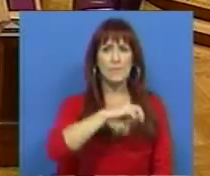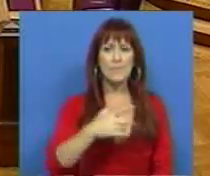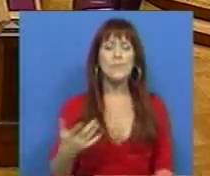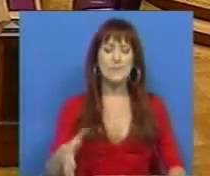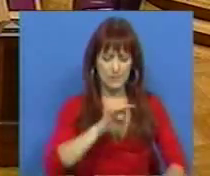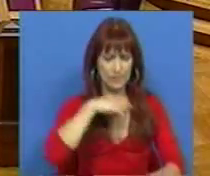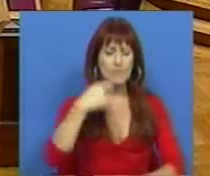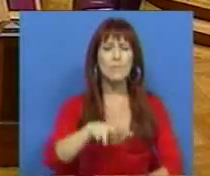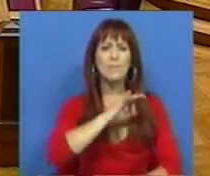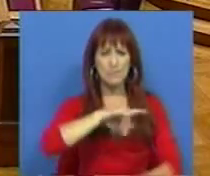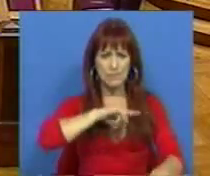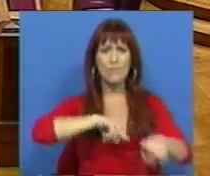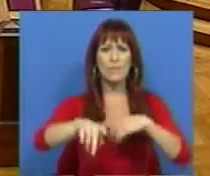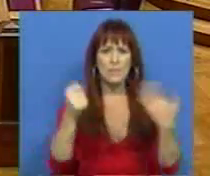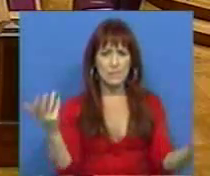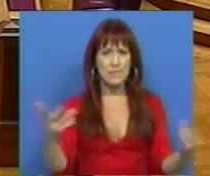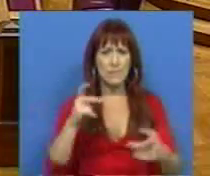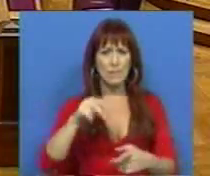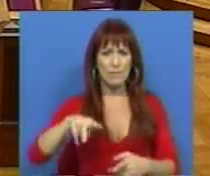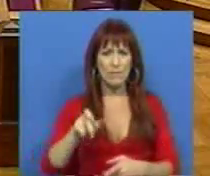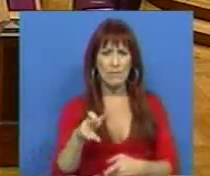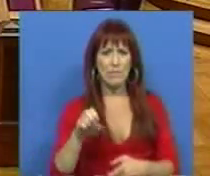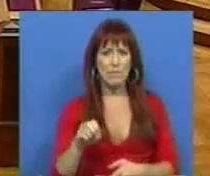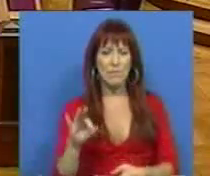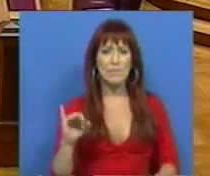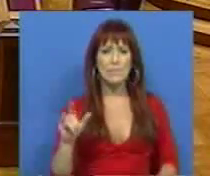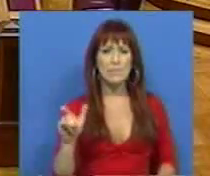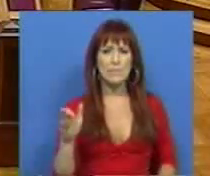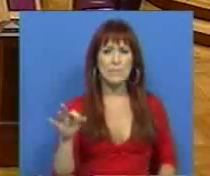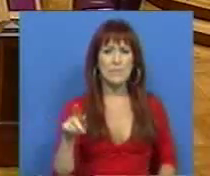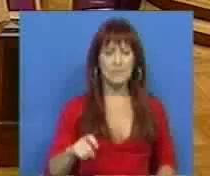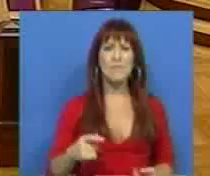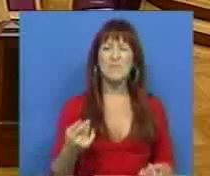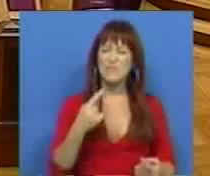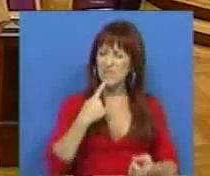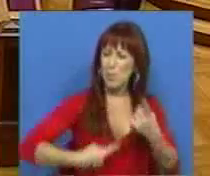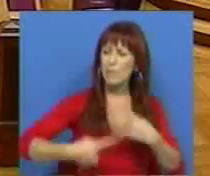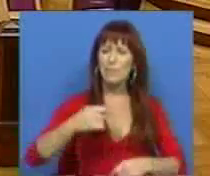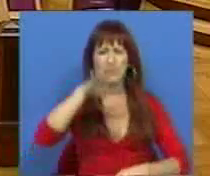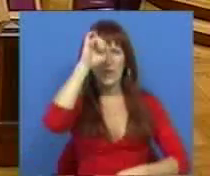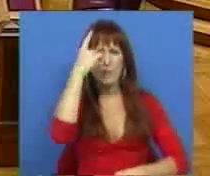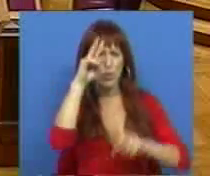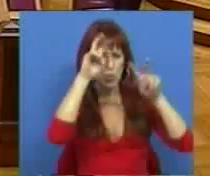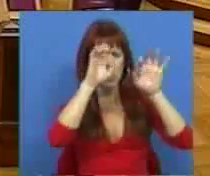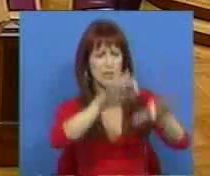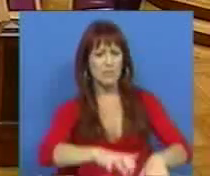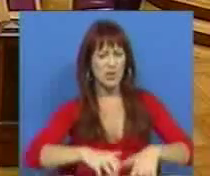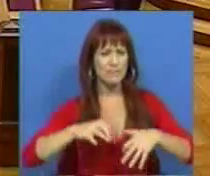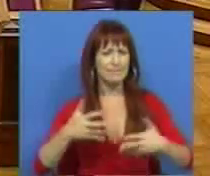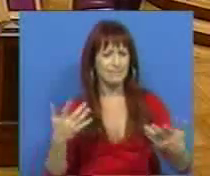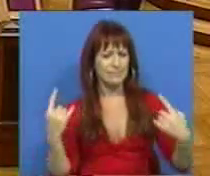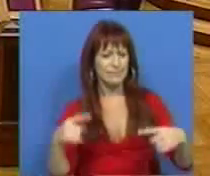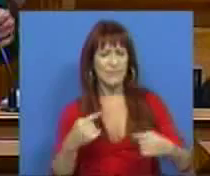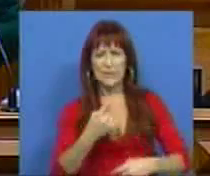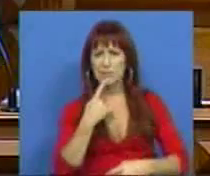Sr. Presidente, Sr. Deputado António Filipe, é um pouco estranho que o Ministro dos Assuntos Parlamentares